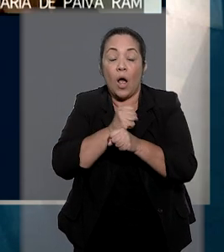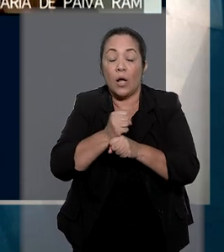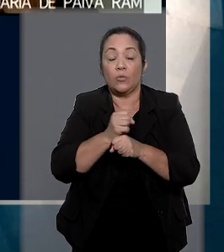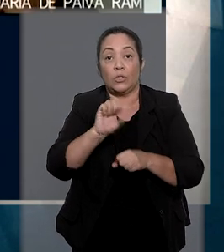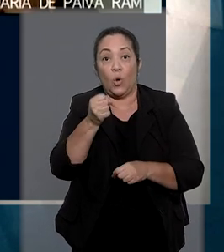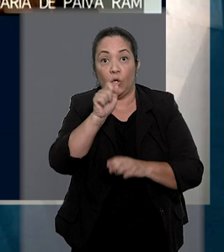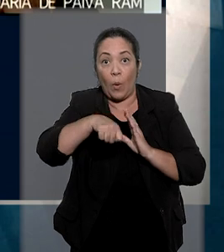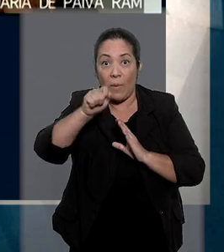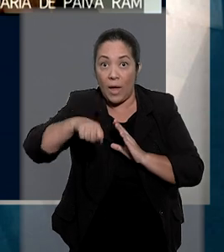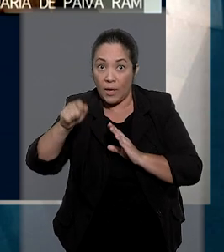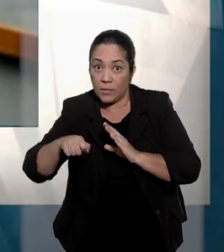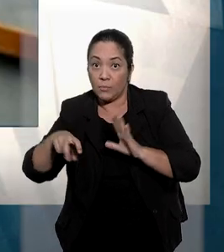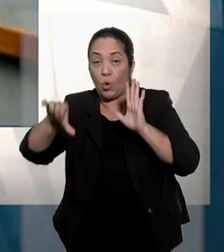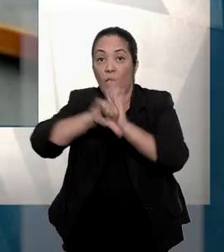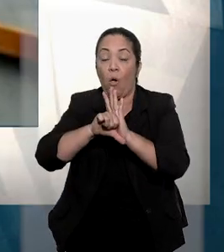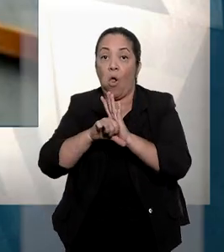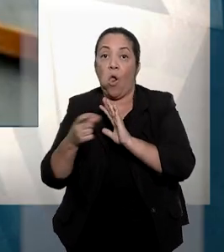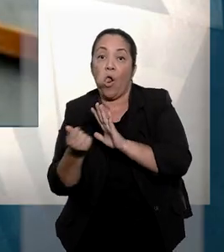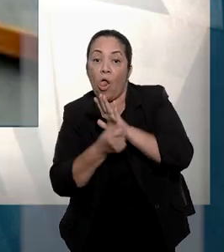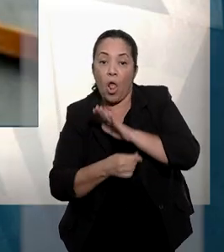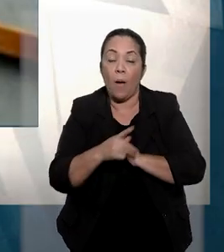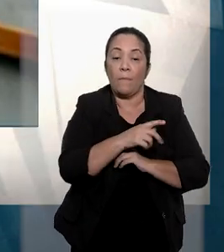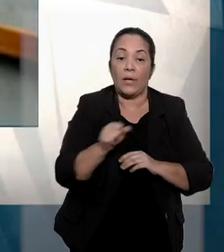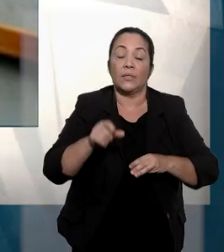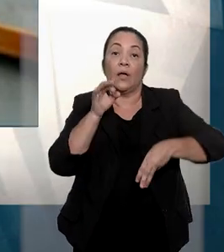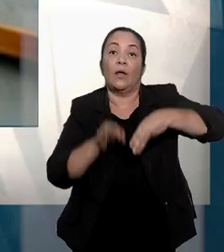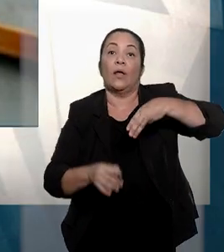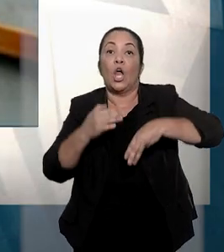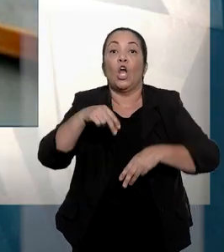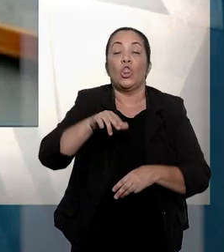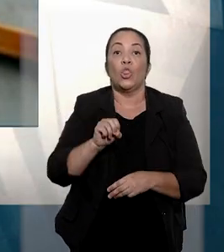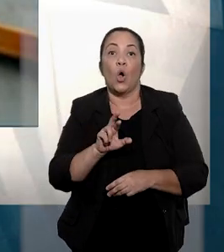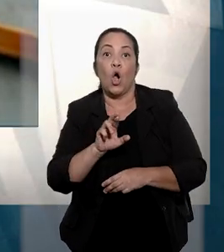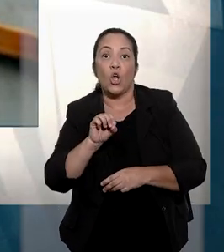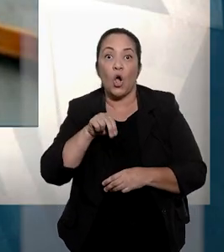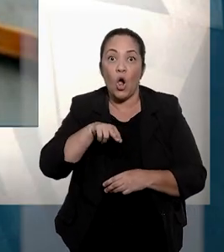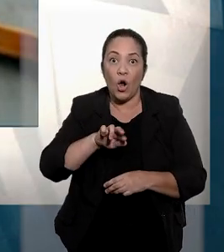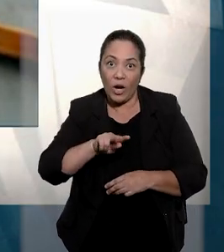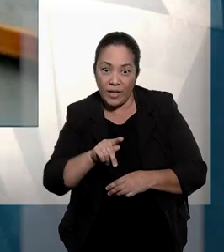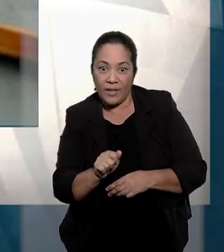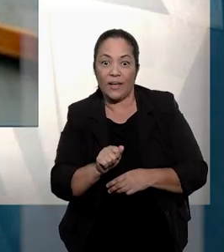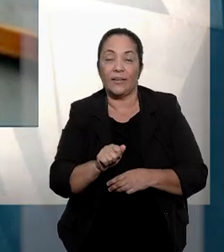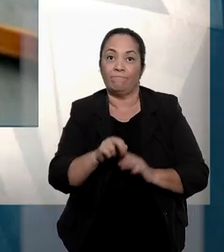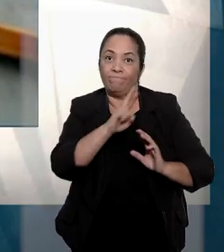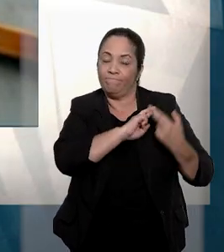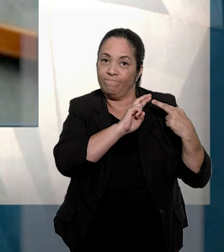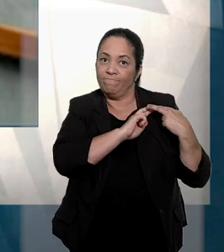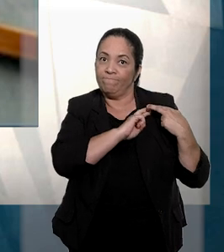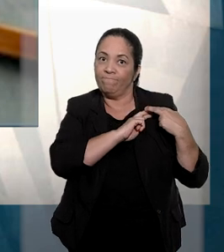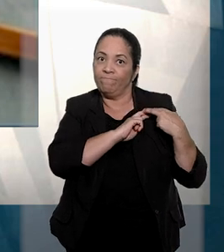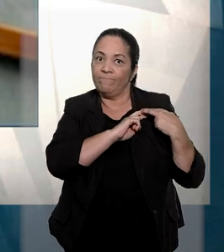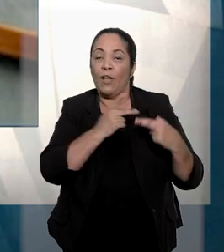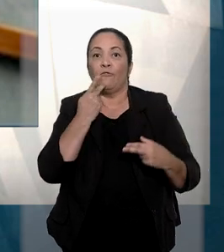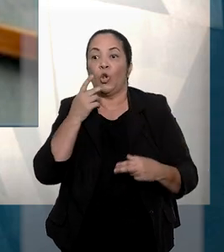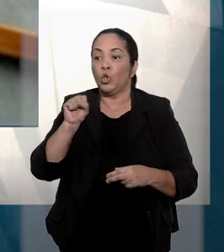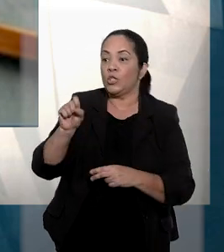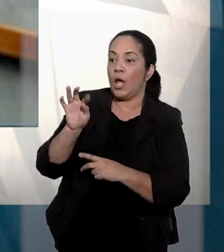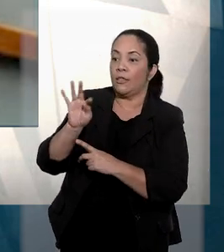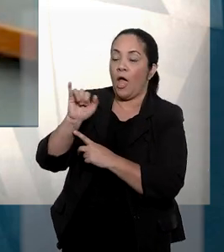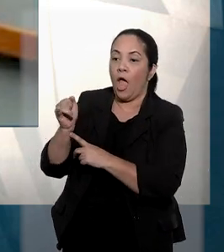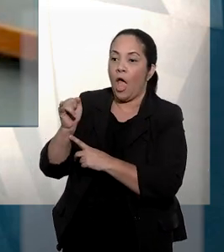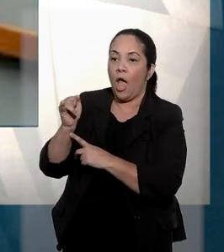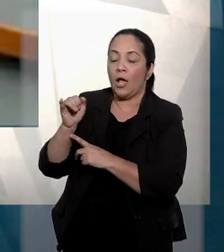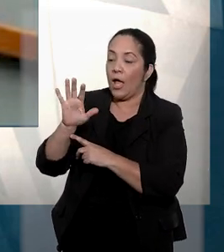por corrupção passiva. O ministro João Otávio de Noronha, cujo voto prevaleceu no julgamento, citou decisão do Supremo Tribunal